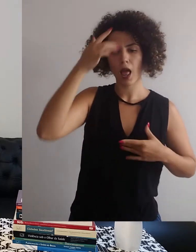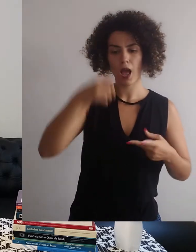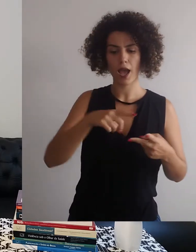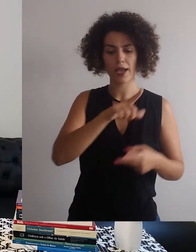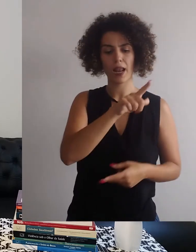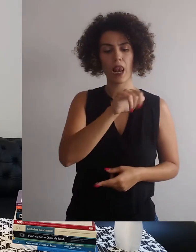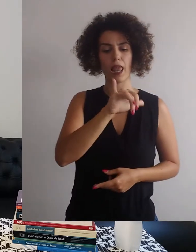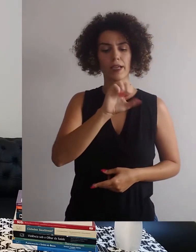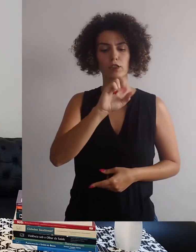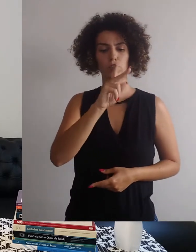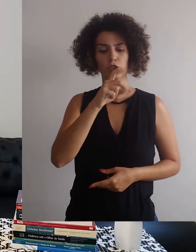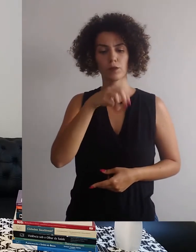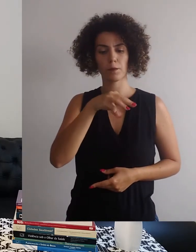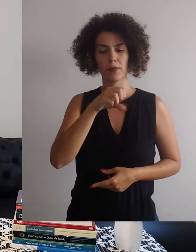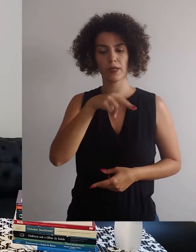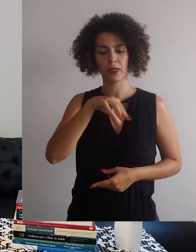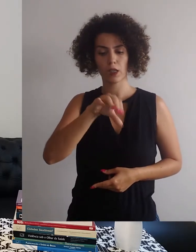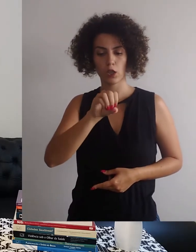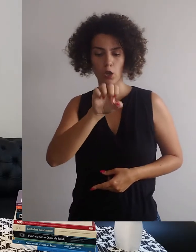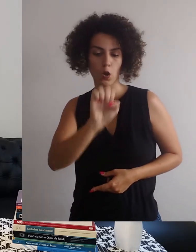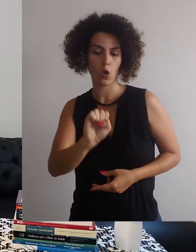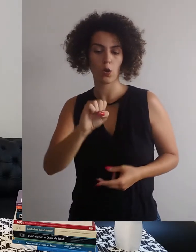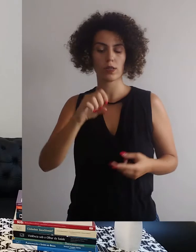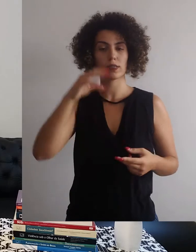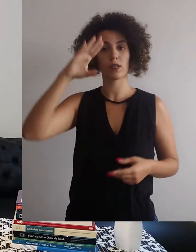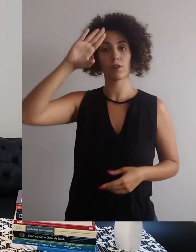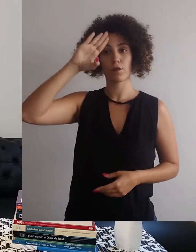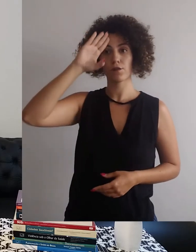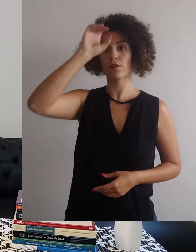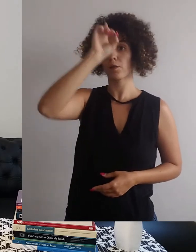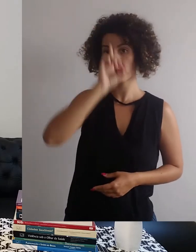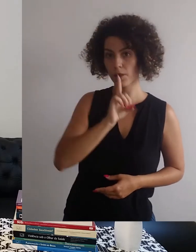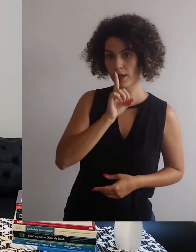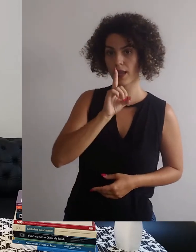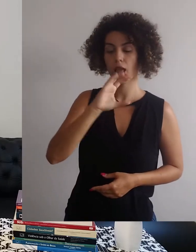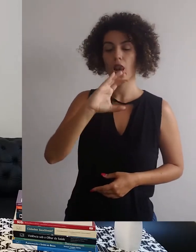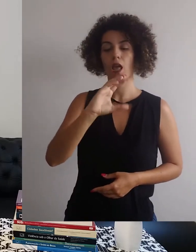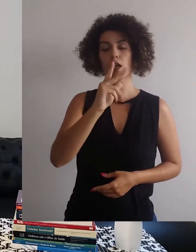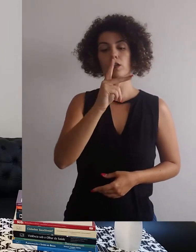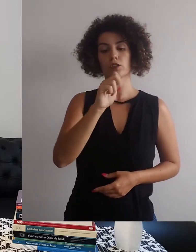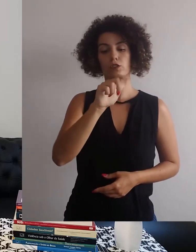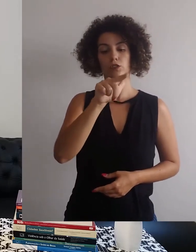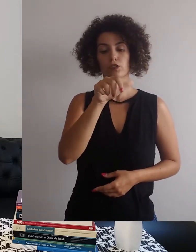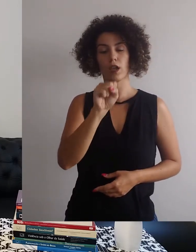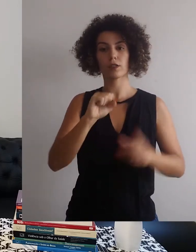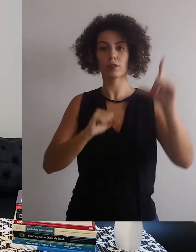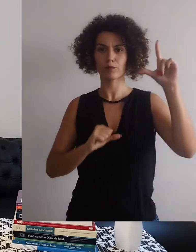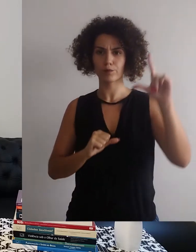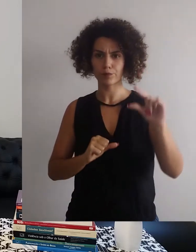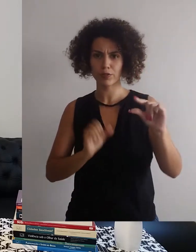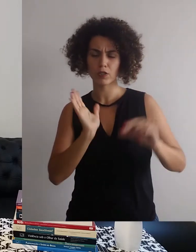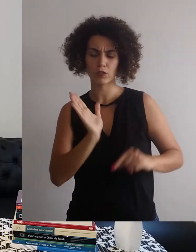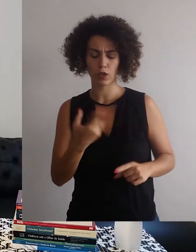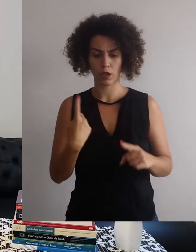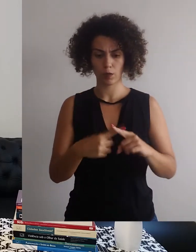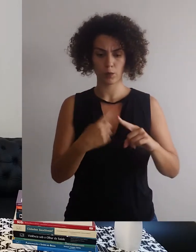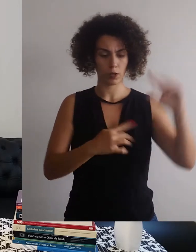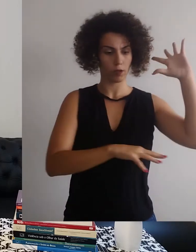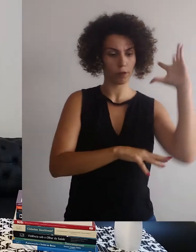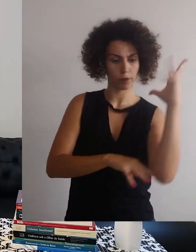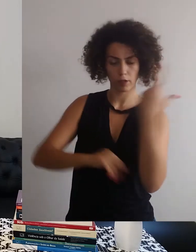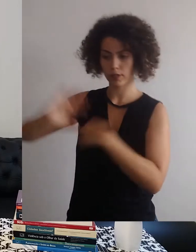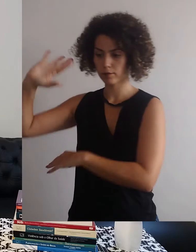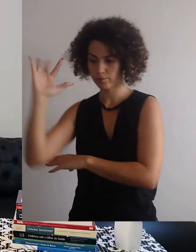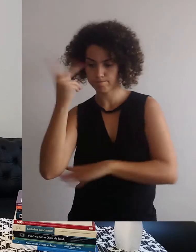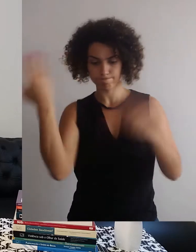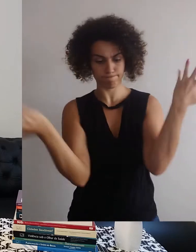malária, a leishmaniose, a febre amarela e a doença de Chagas estão, de certa forma, controladas. Isso porque não há tantas florestas a serem desmatadas